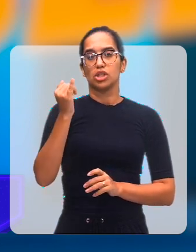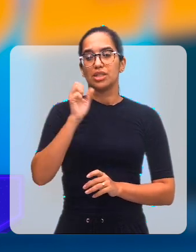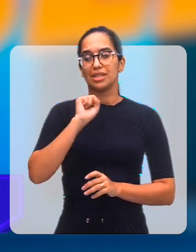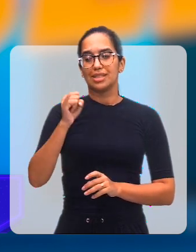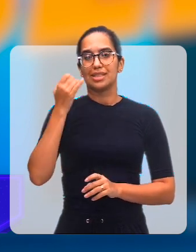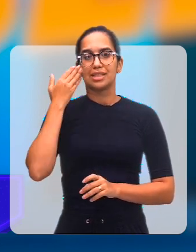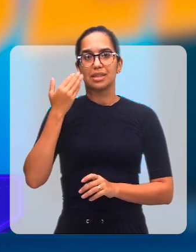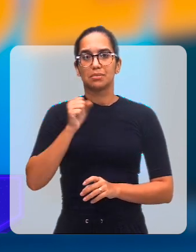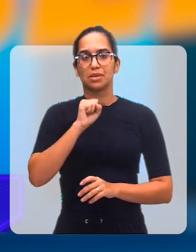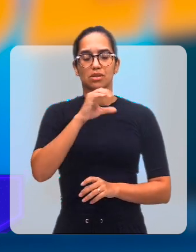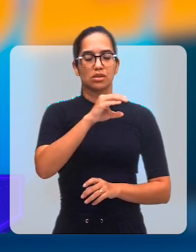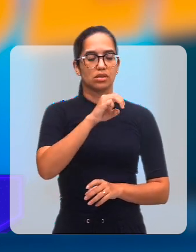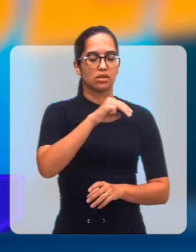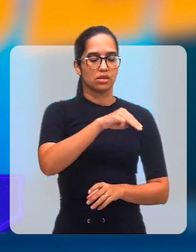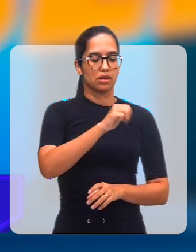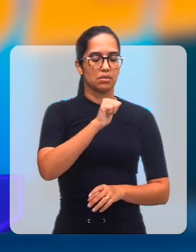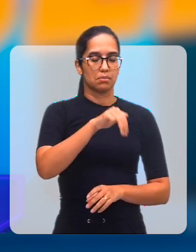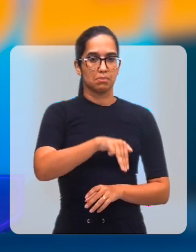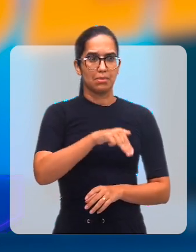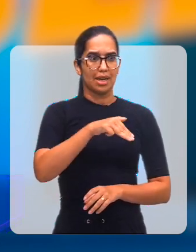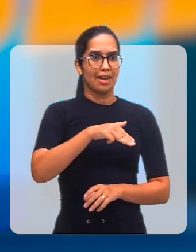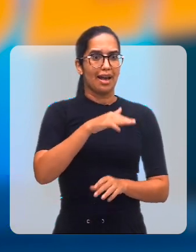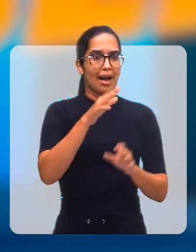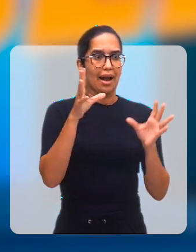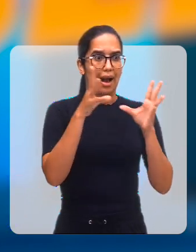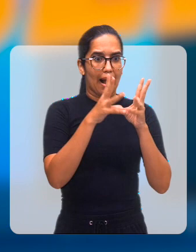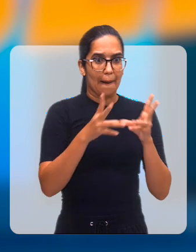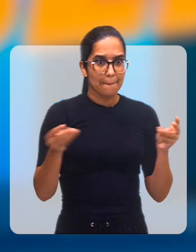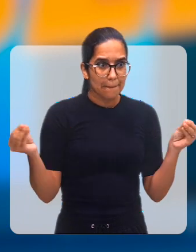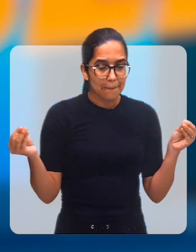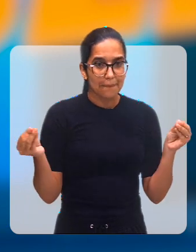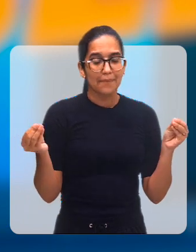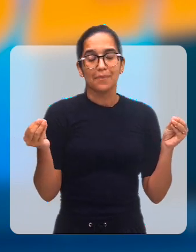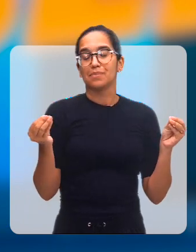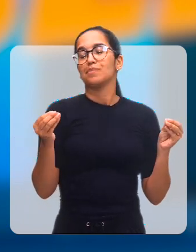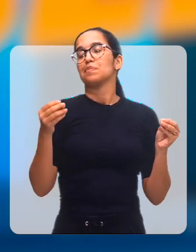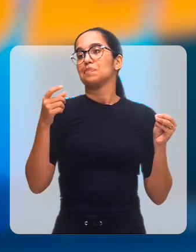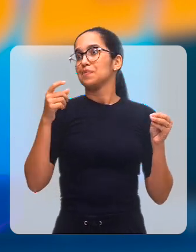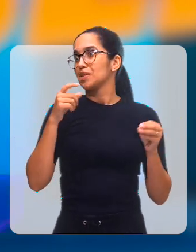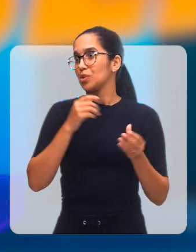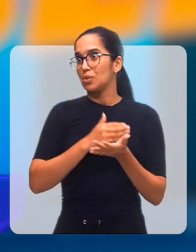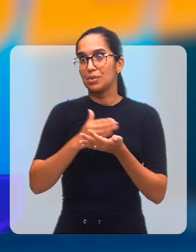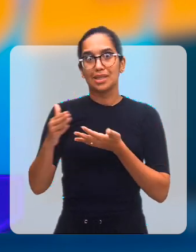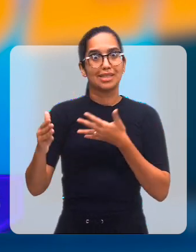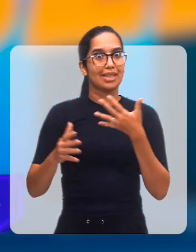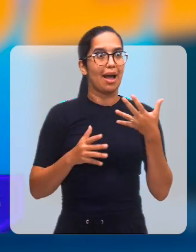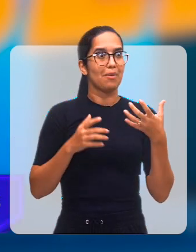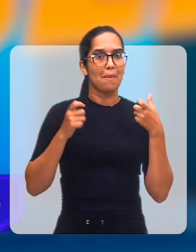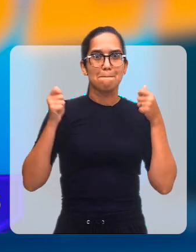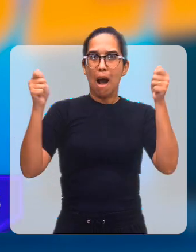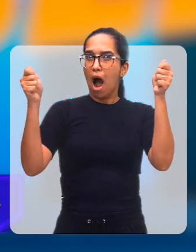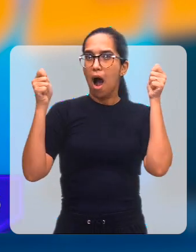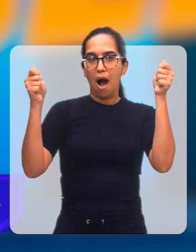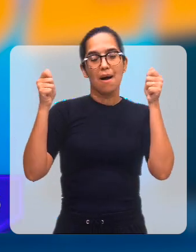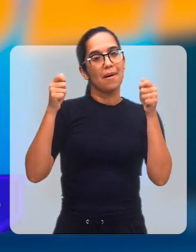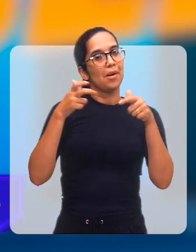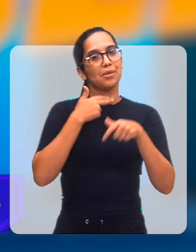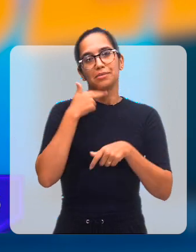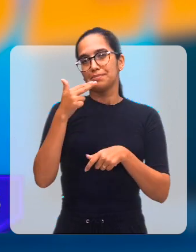CEMAN deixar de existir, eles iriam, inclusive, fazer uma revolução, para que realmente esse trabalho